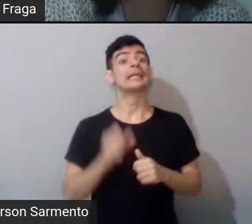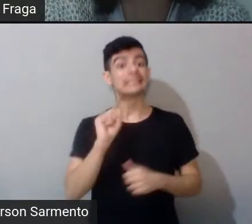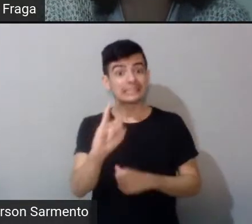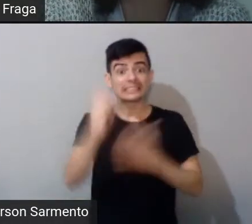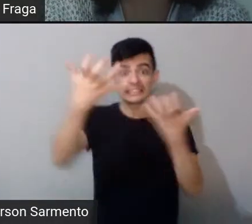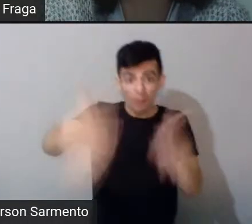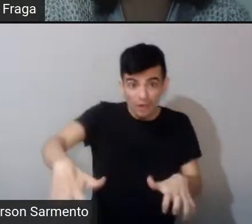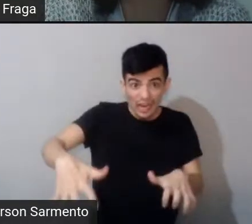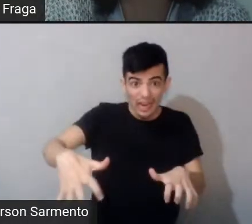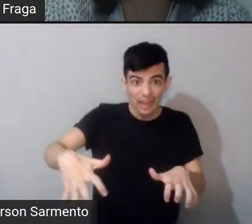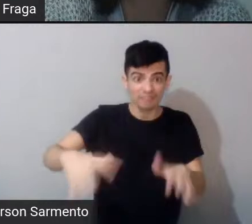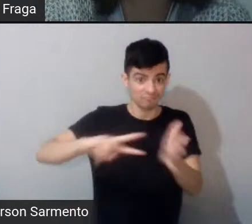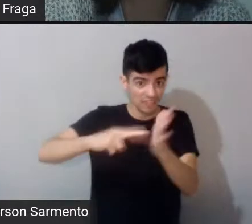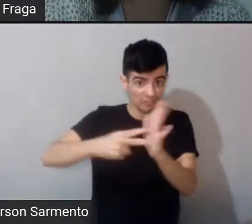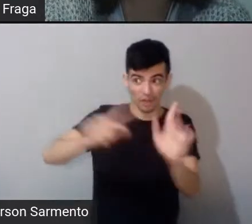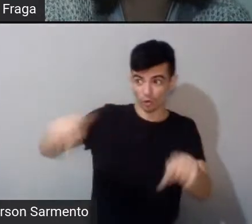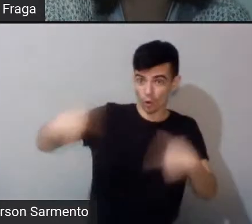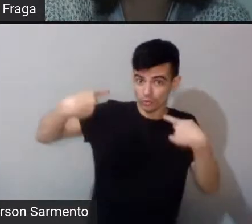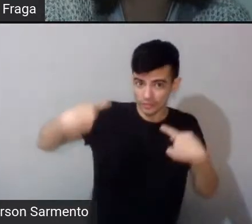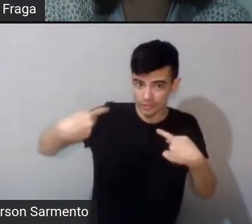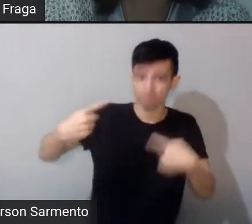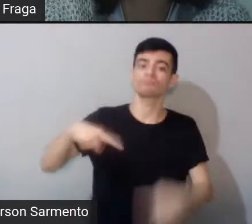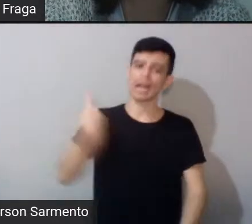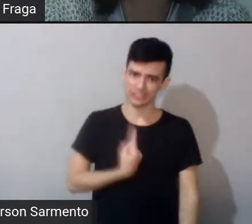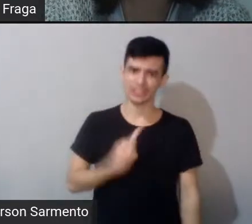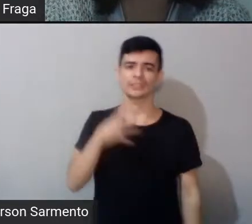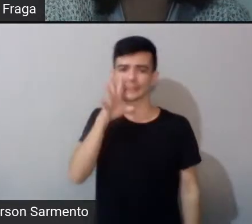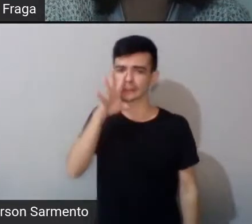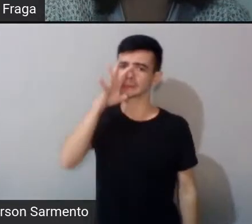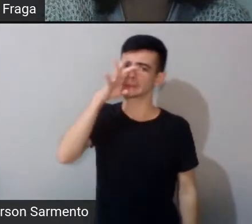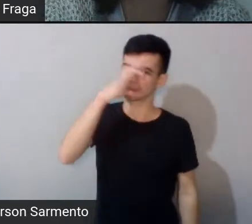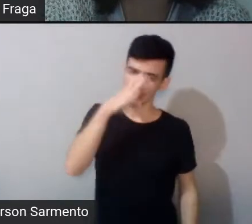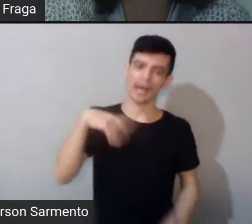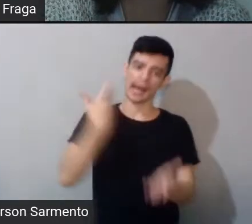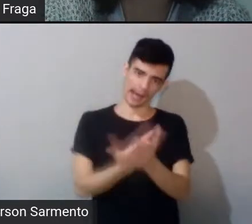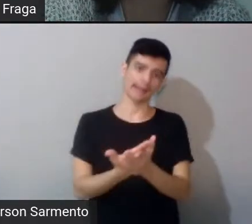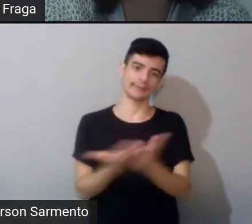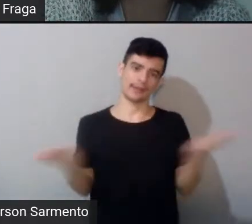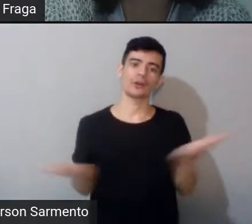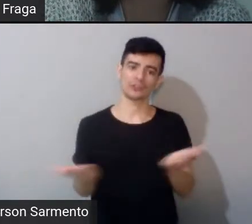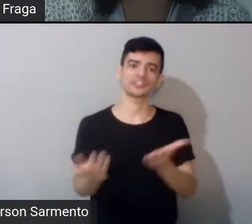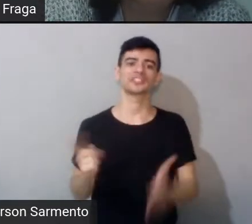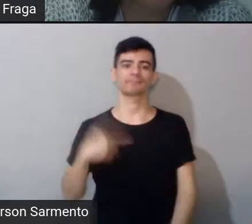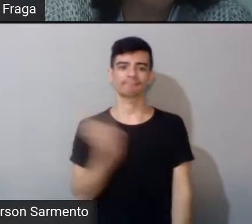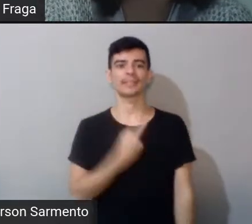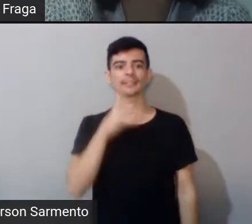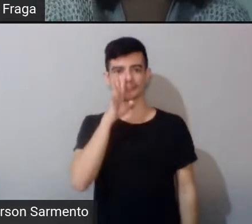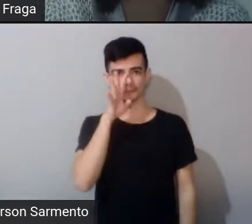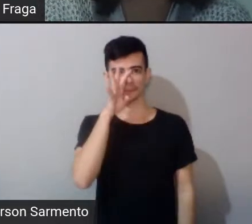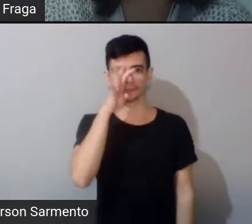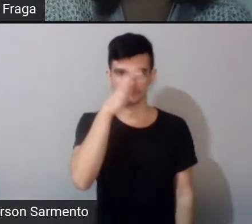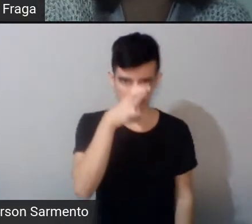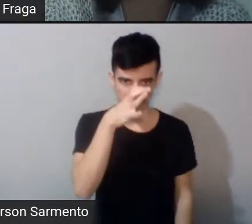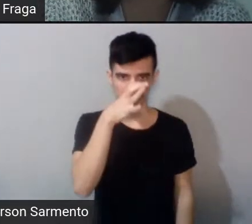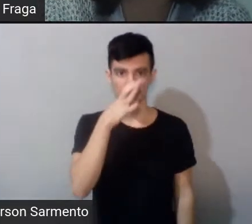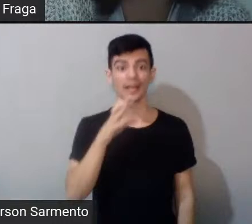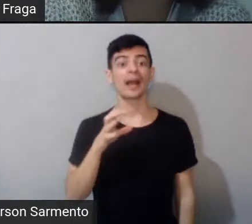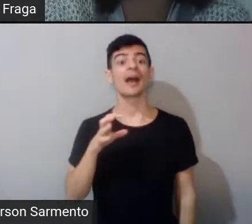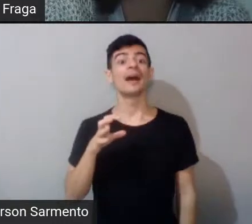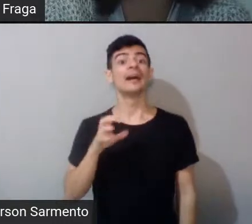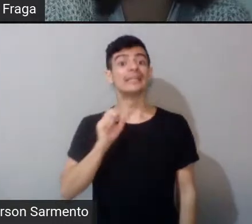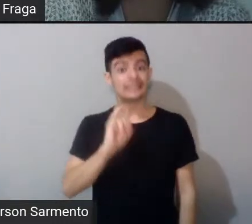Então é por isso que até hoje a gente resiste. É o que eu sempre digo, enquanto houver terra vai haver índio.